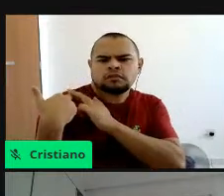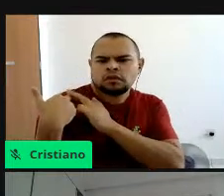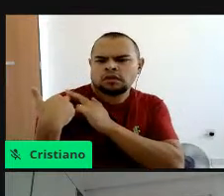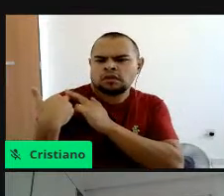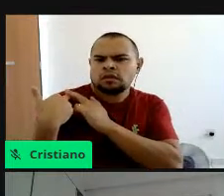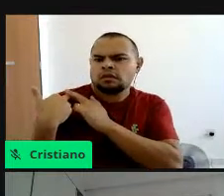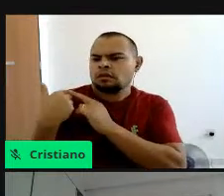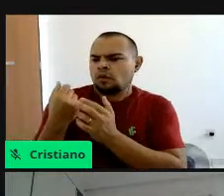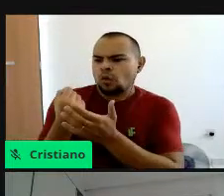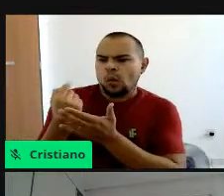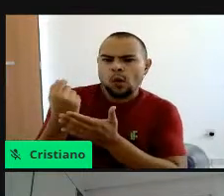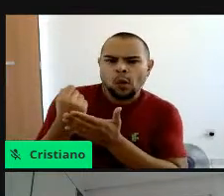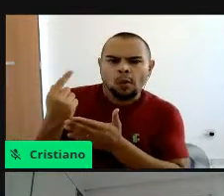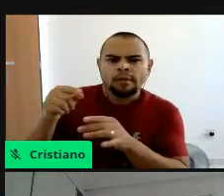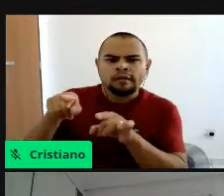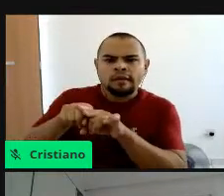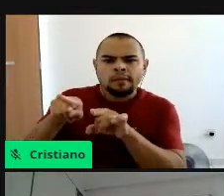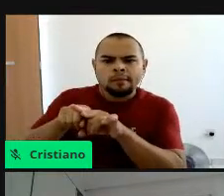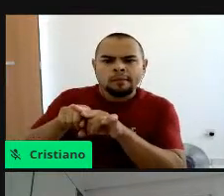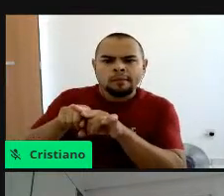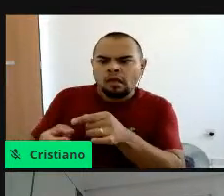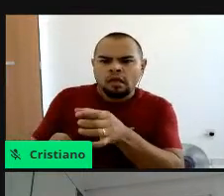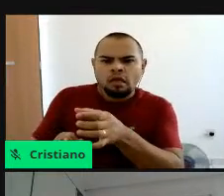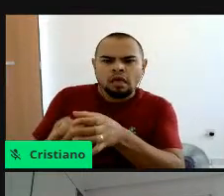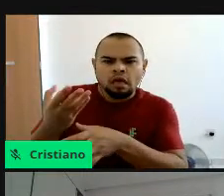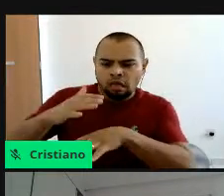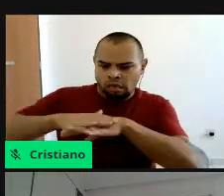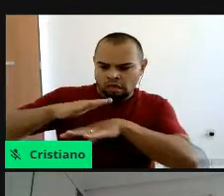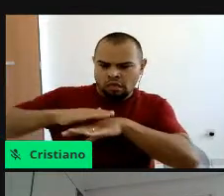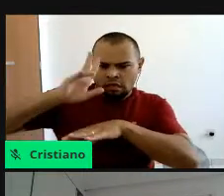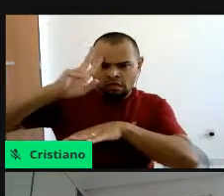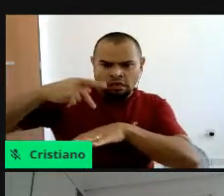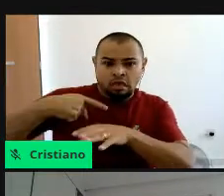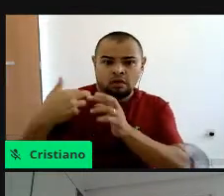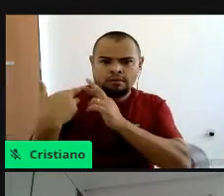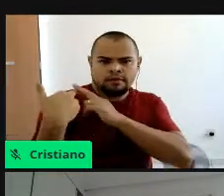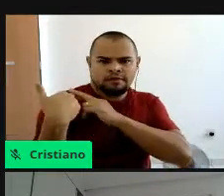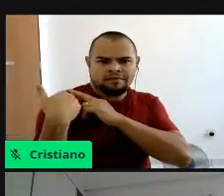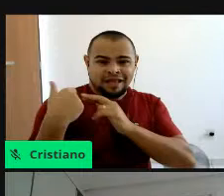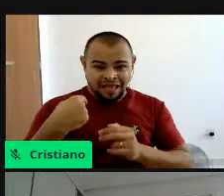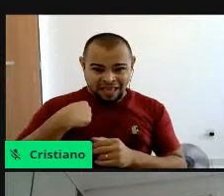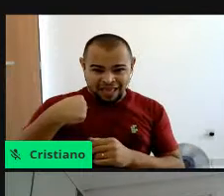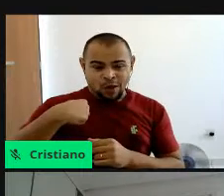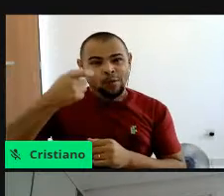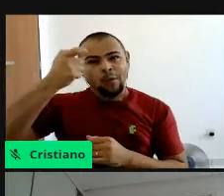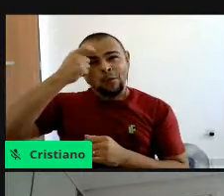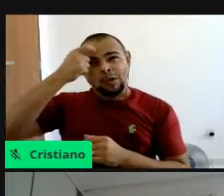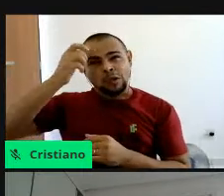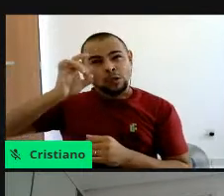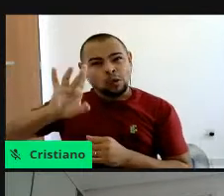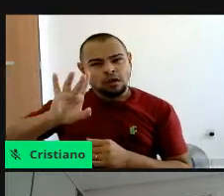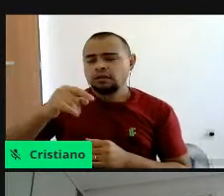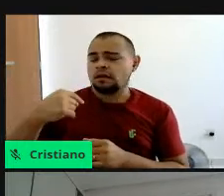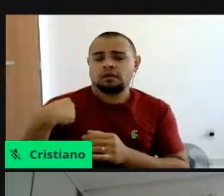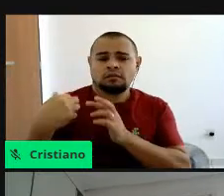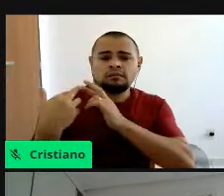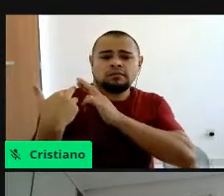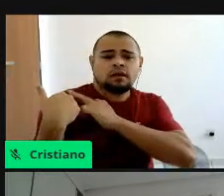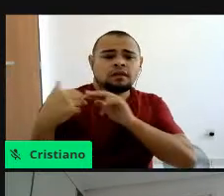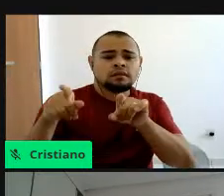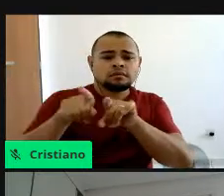que gera, né, então, eu tenho que ser responsável, eu não tenho que ser apenas consciente, né, eu tenho que ter a